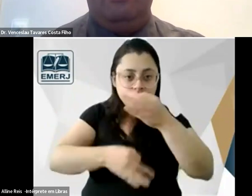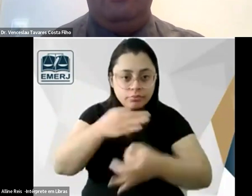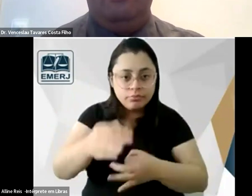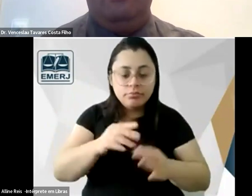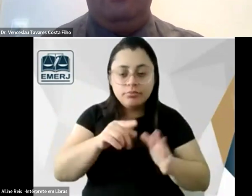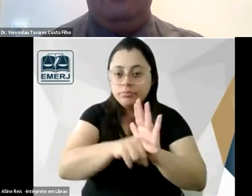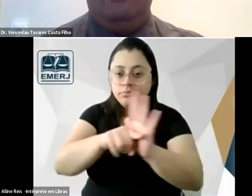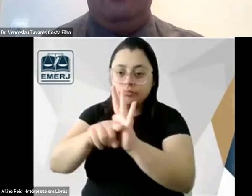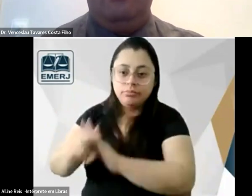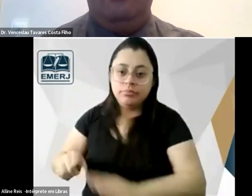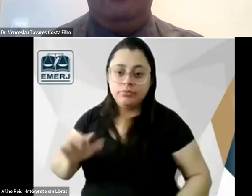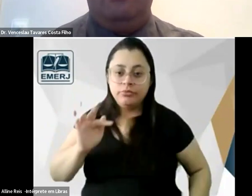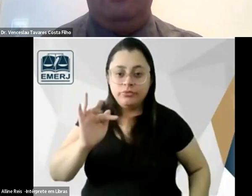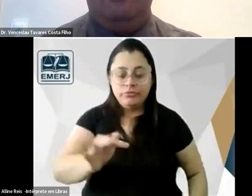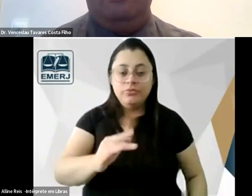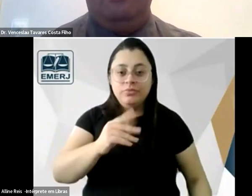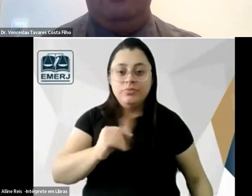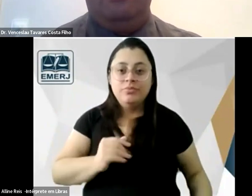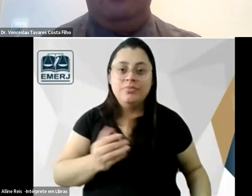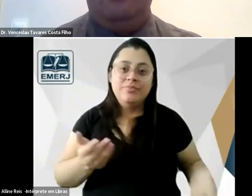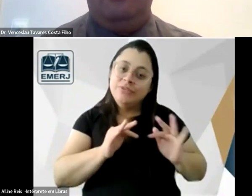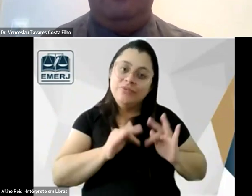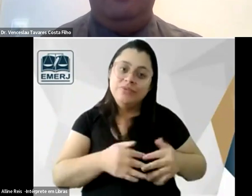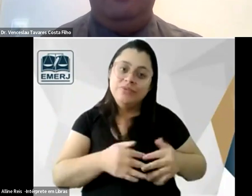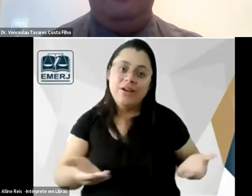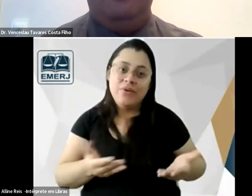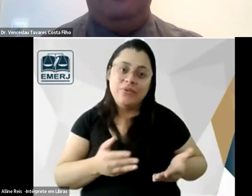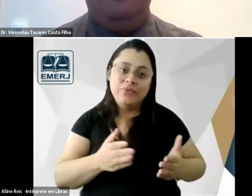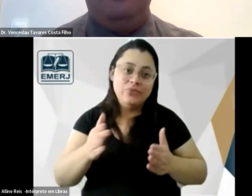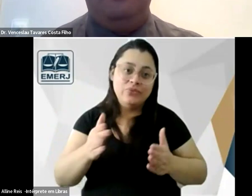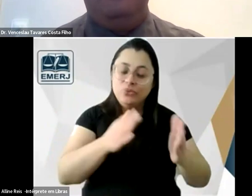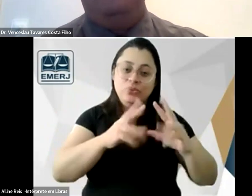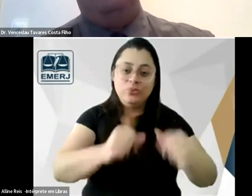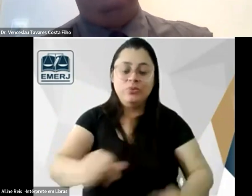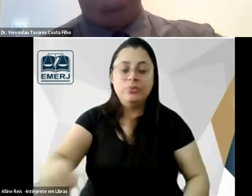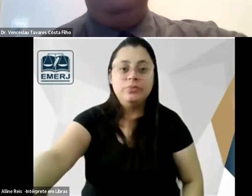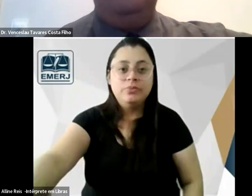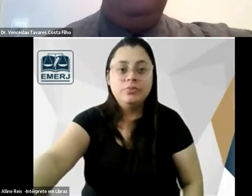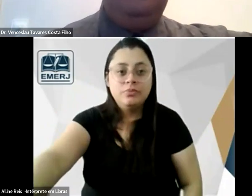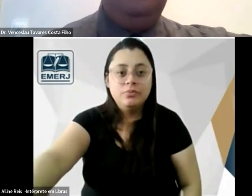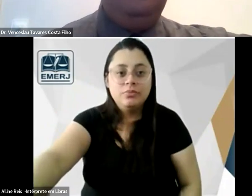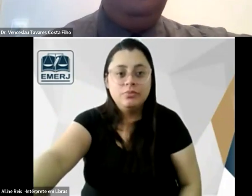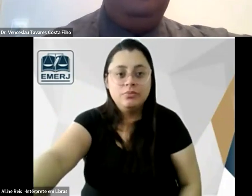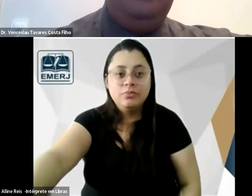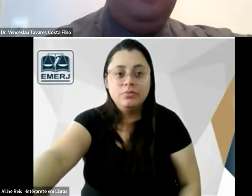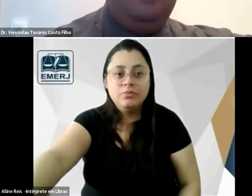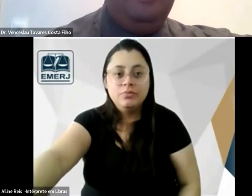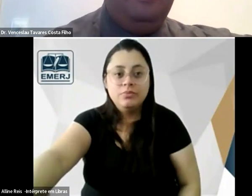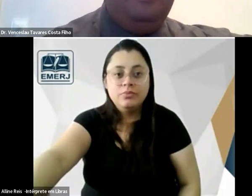pesquisas futuras então acho que eu mais ou menos passei por todas as indagações sim com certeza